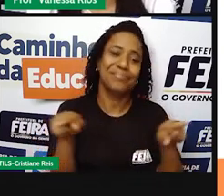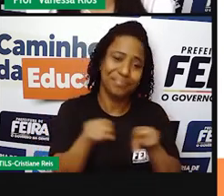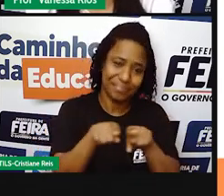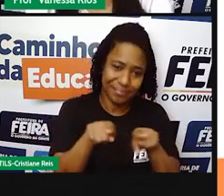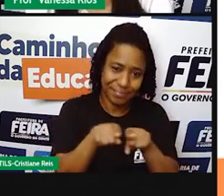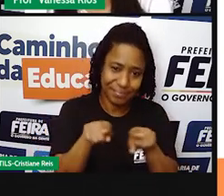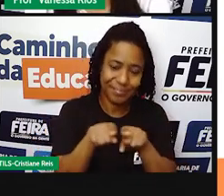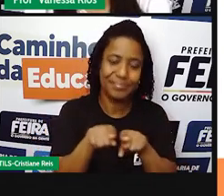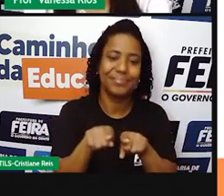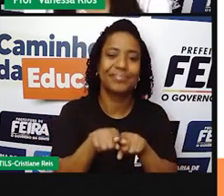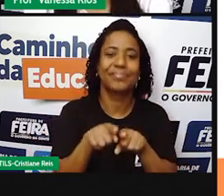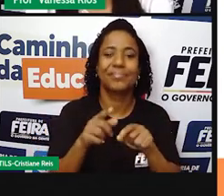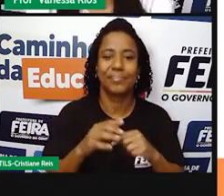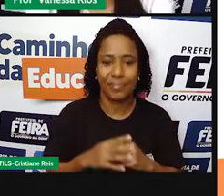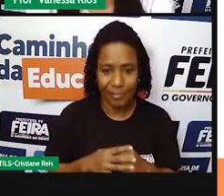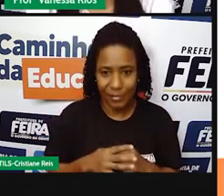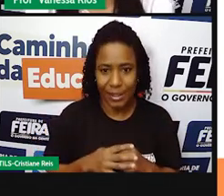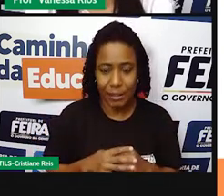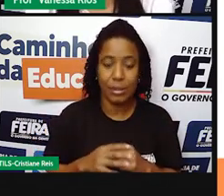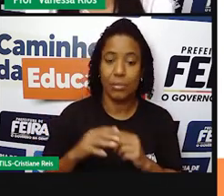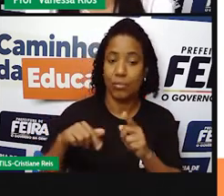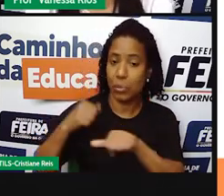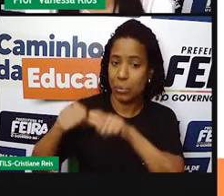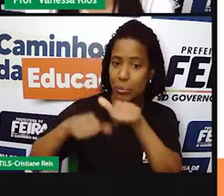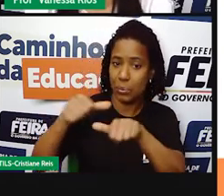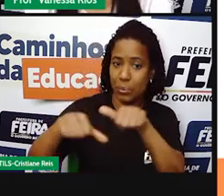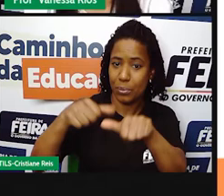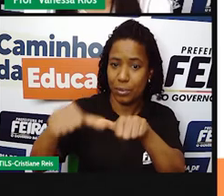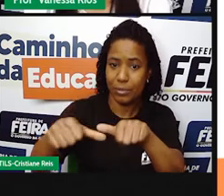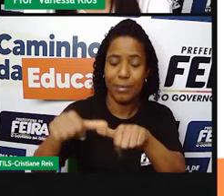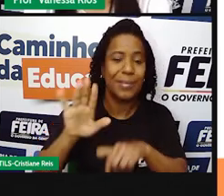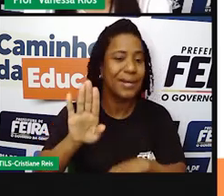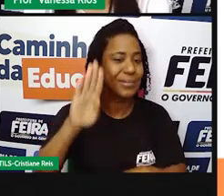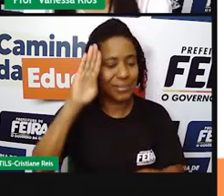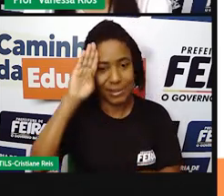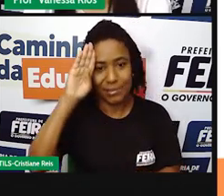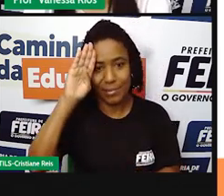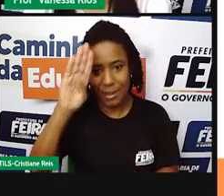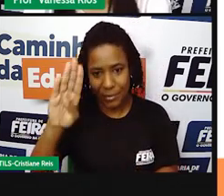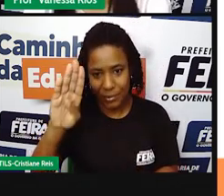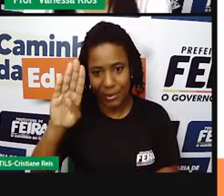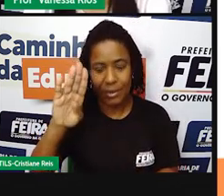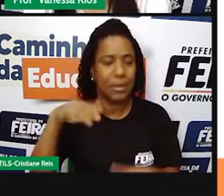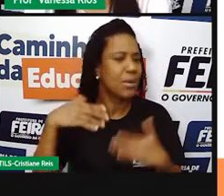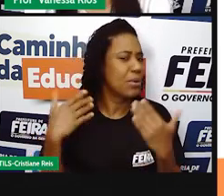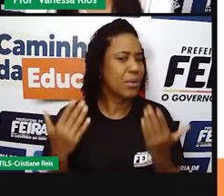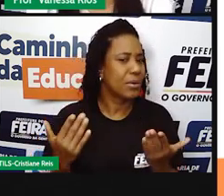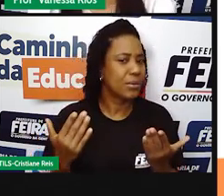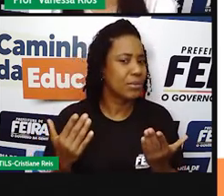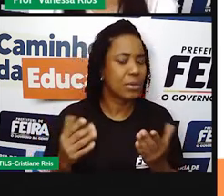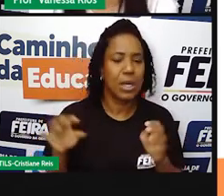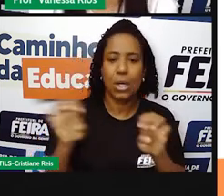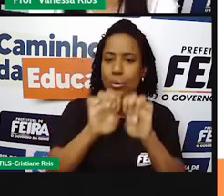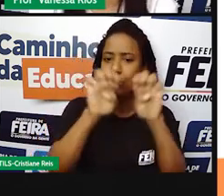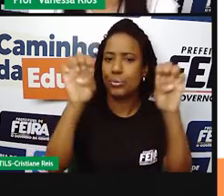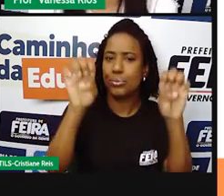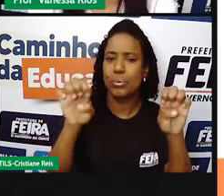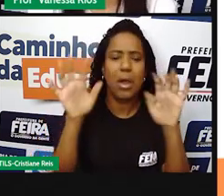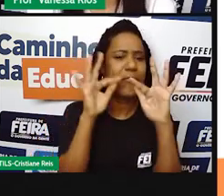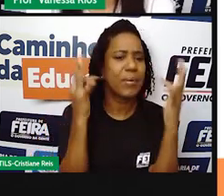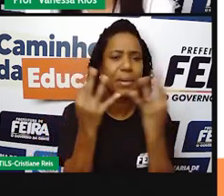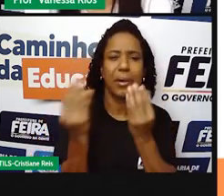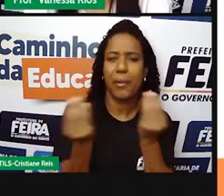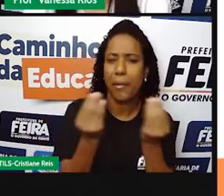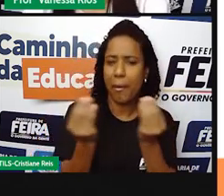aí por esse processo de transformação. O mais importante não é pensar em quais são, como é a estrutura da família, né?